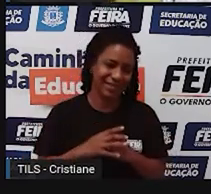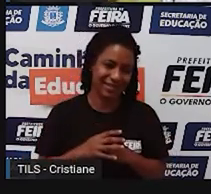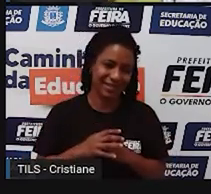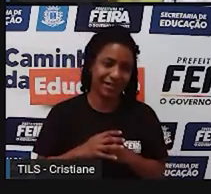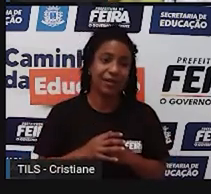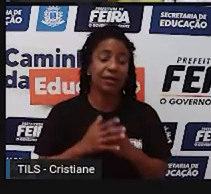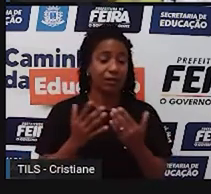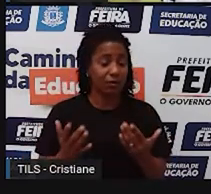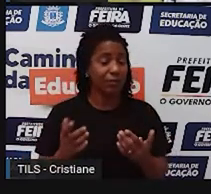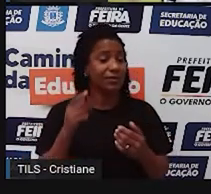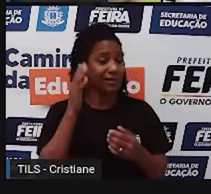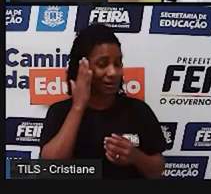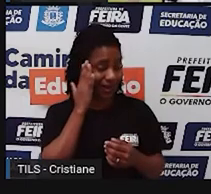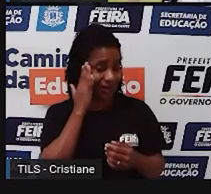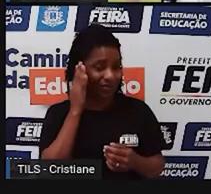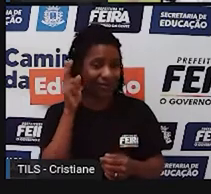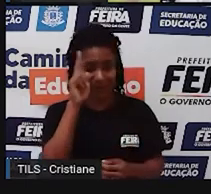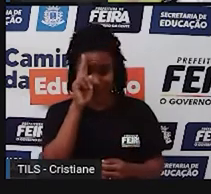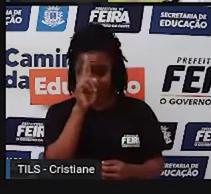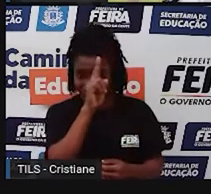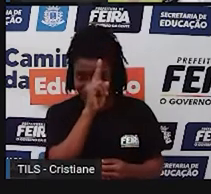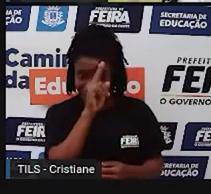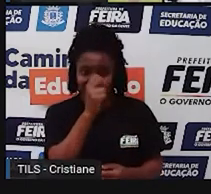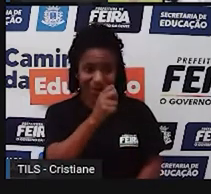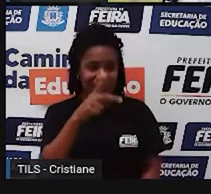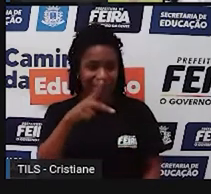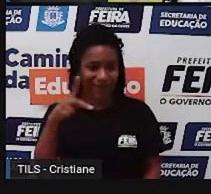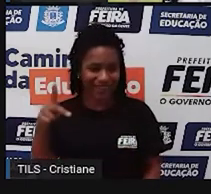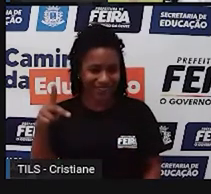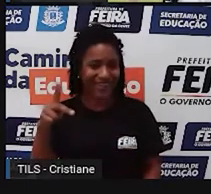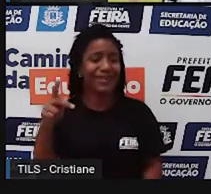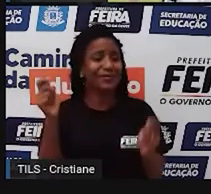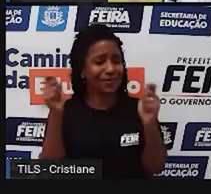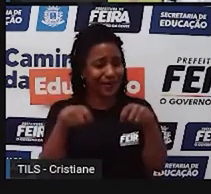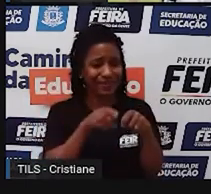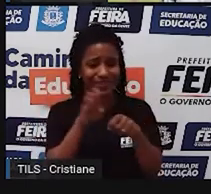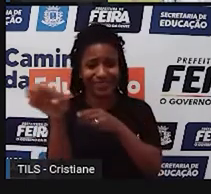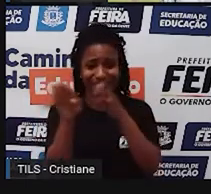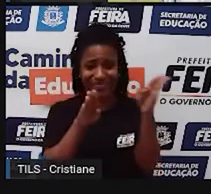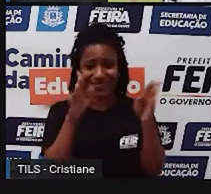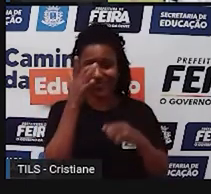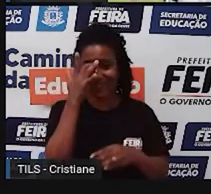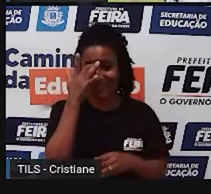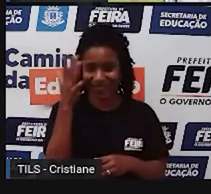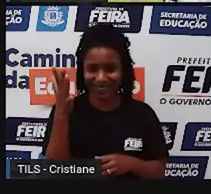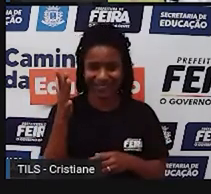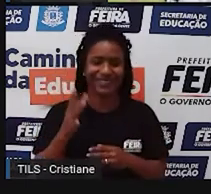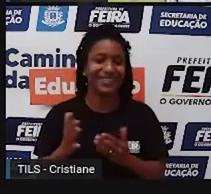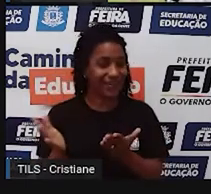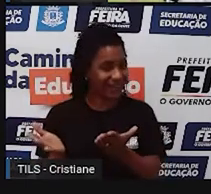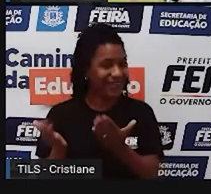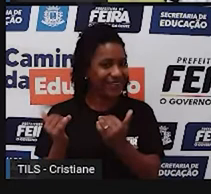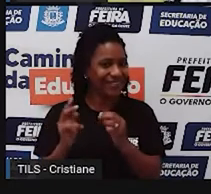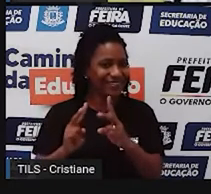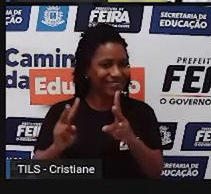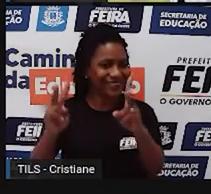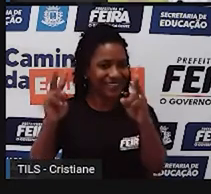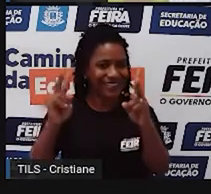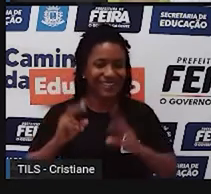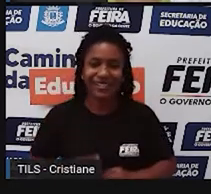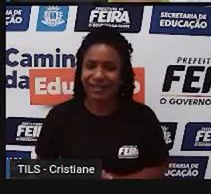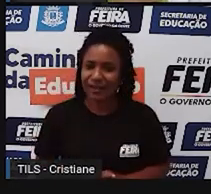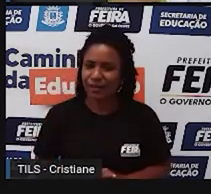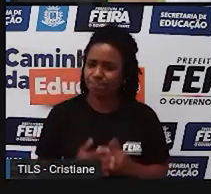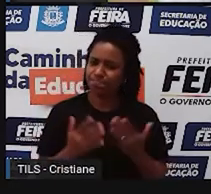percebe isso que eu estou falando muito naturalmente. Vamos lá? Então, leitura de